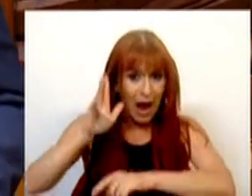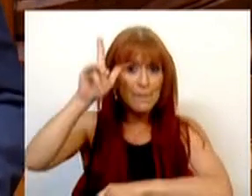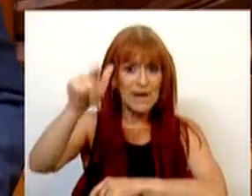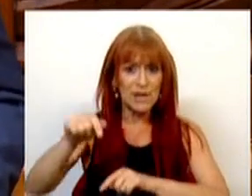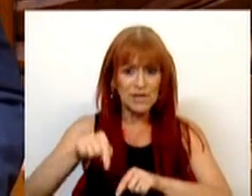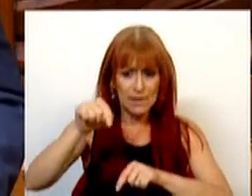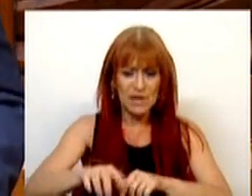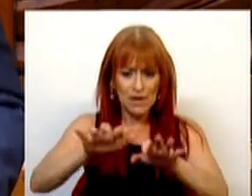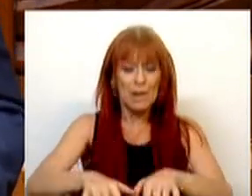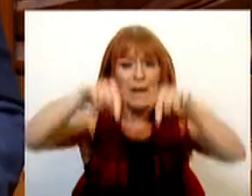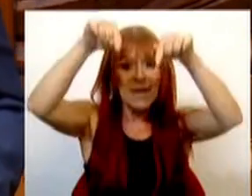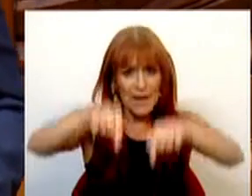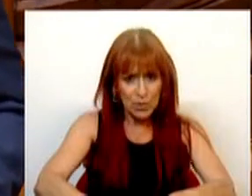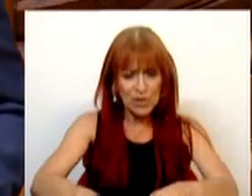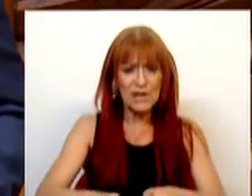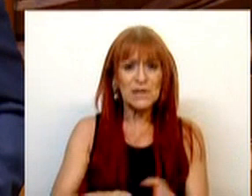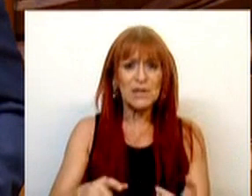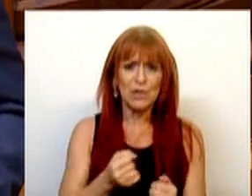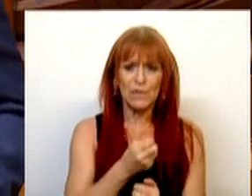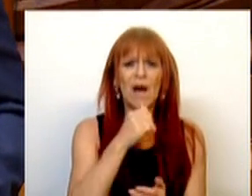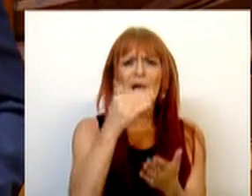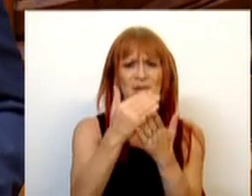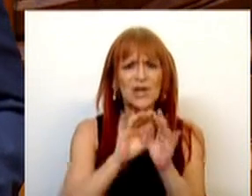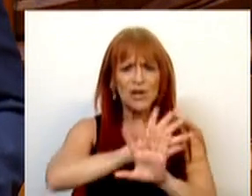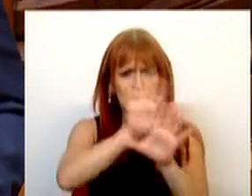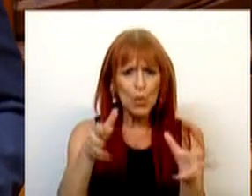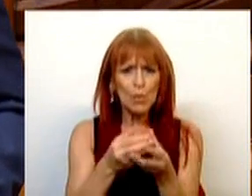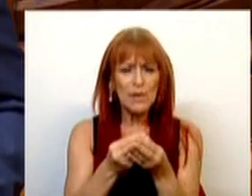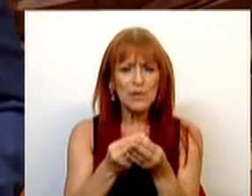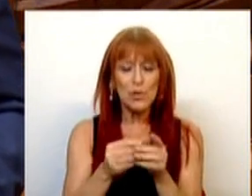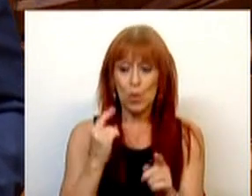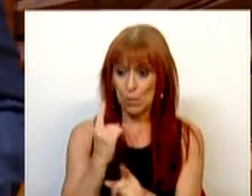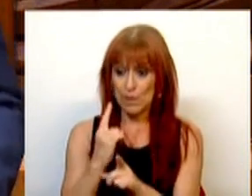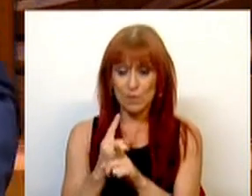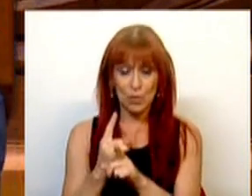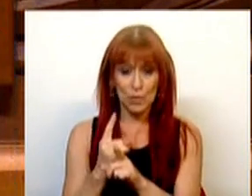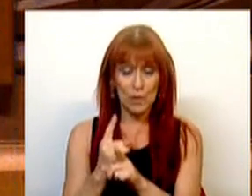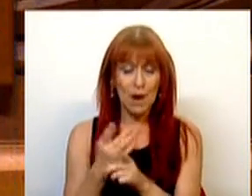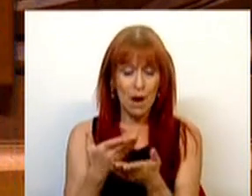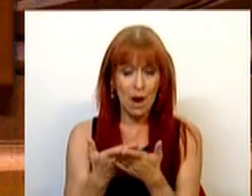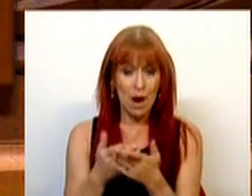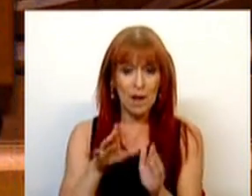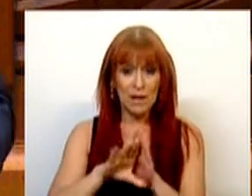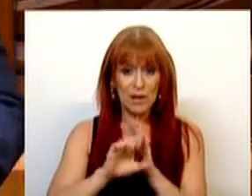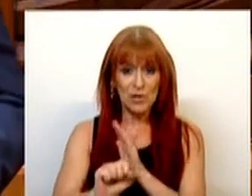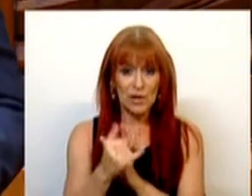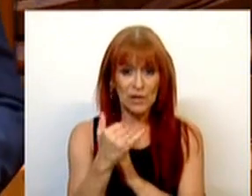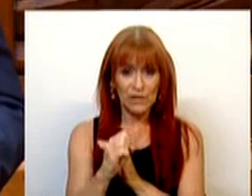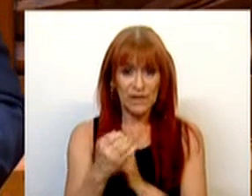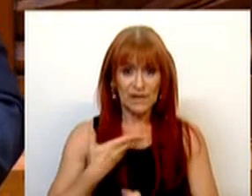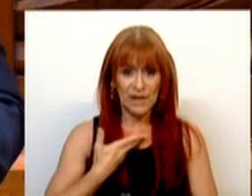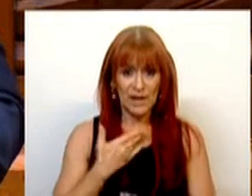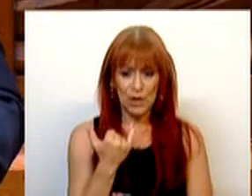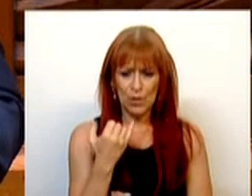neste mesmo Parlamento, de entras e medidas englobadas, no mesmo, o Decreto-lei 20B de